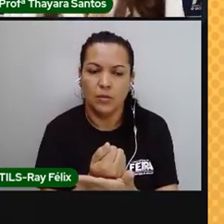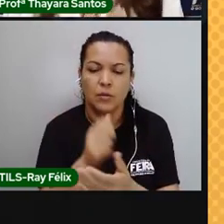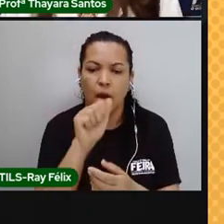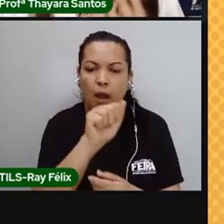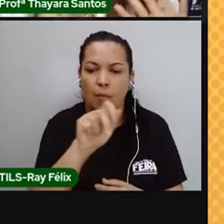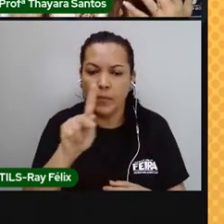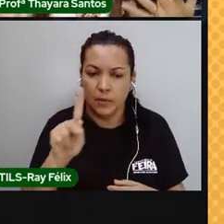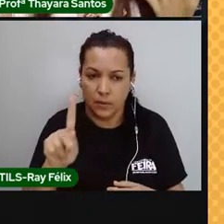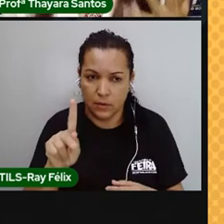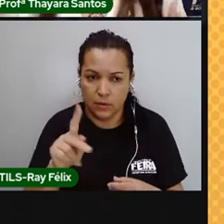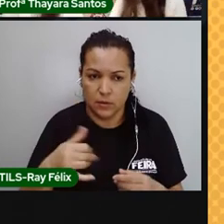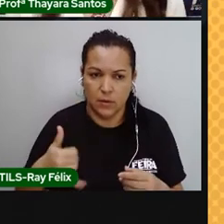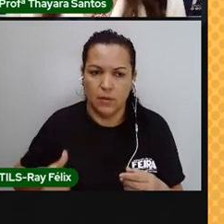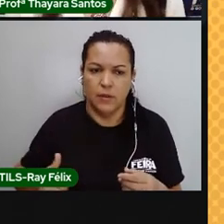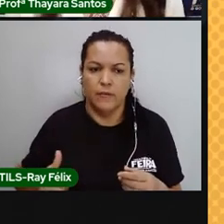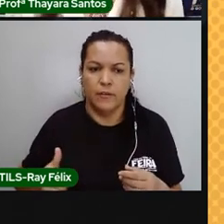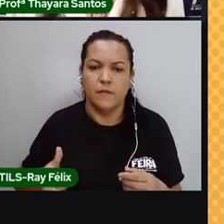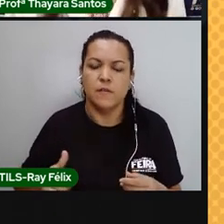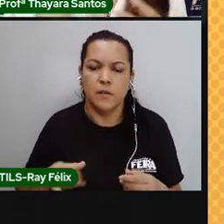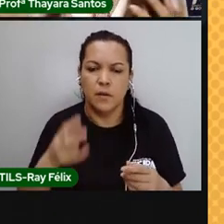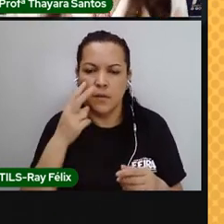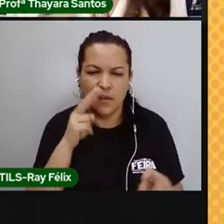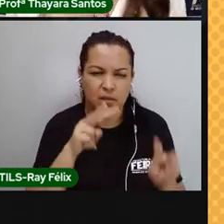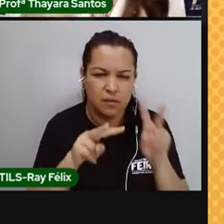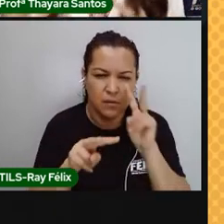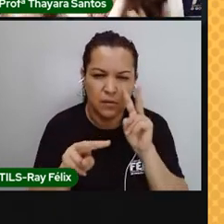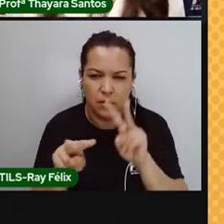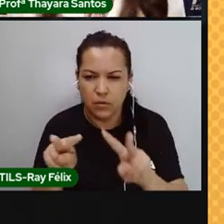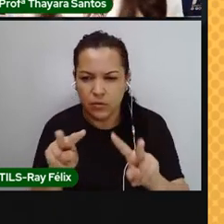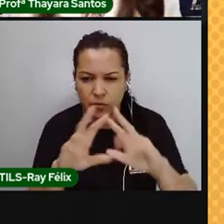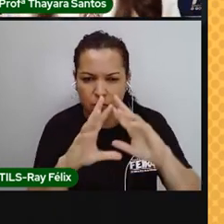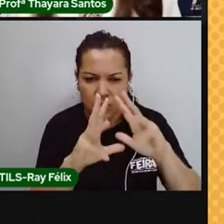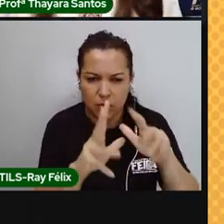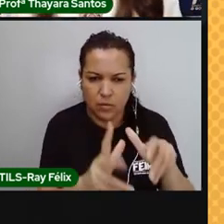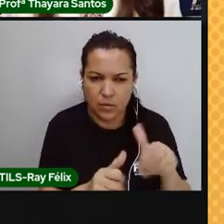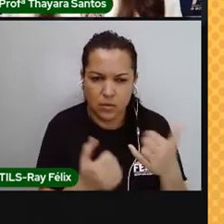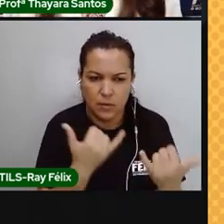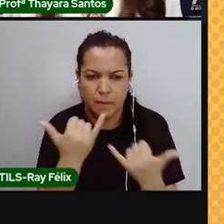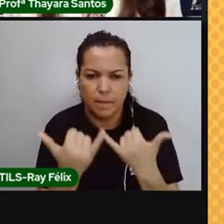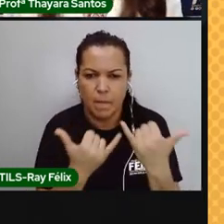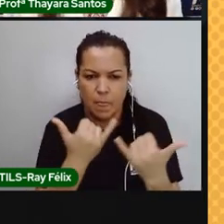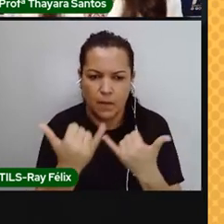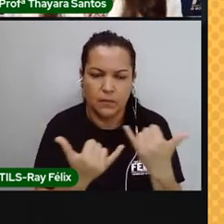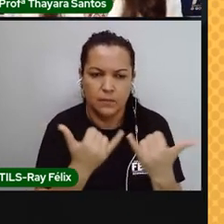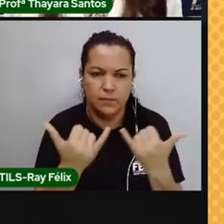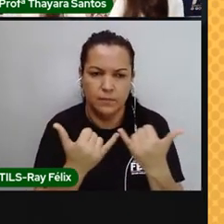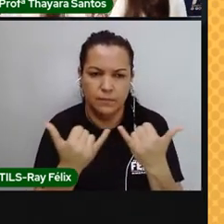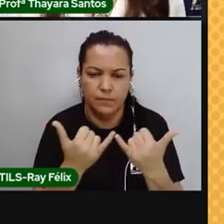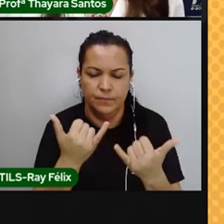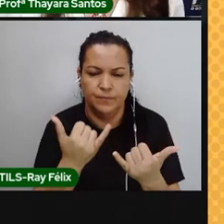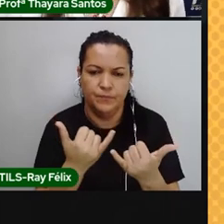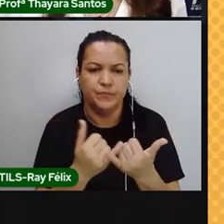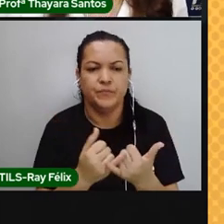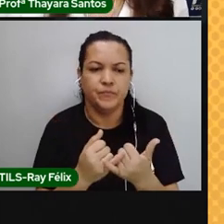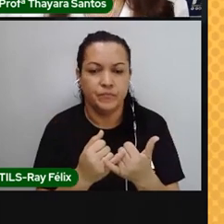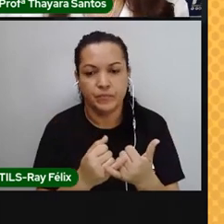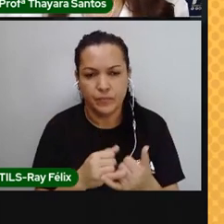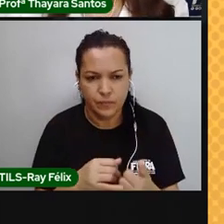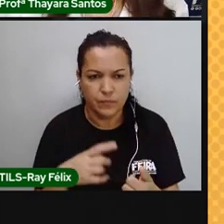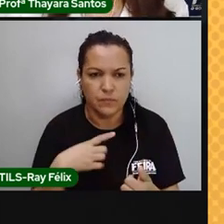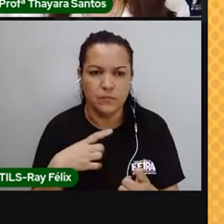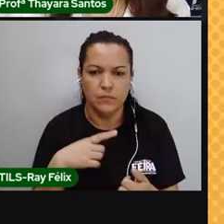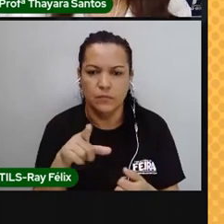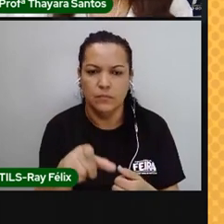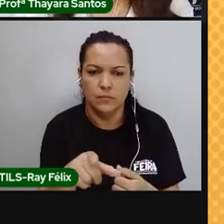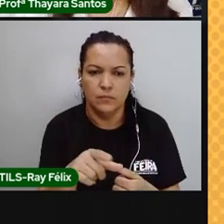para visualizar as tomadas da Terra com mais clareza, brincar um pouquinho com realidade virtual, tem esse aplicativo aqui, que